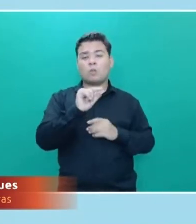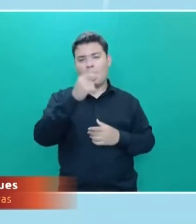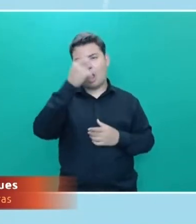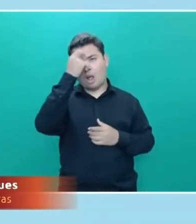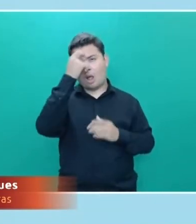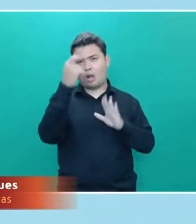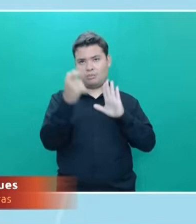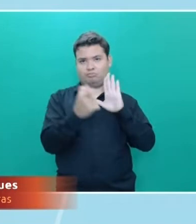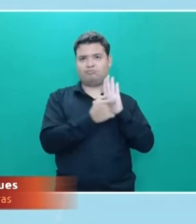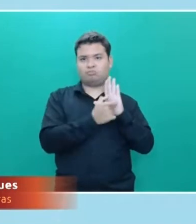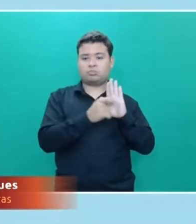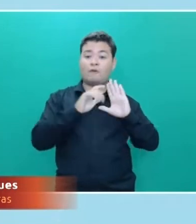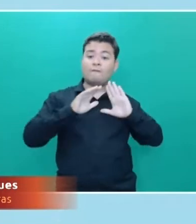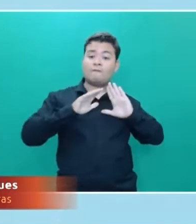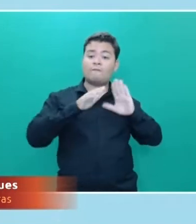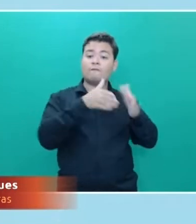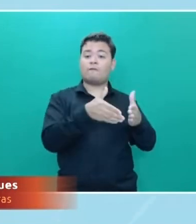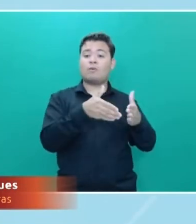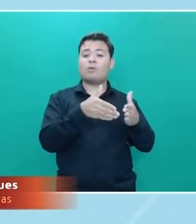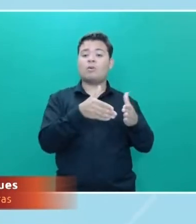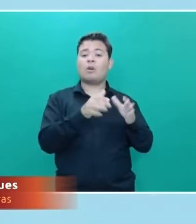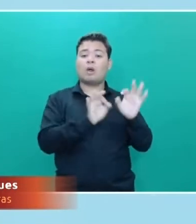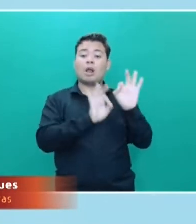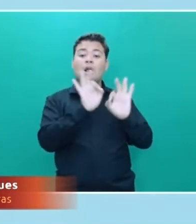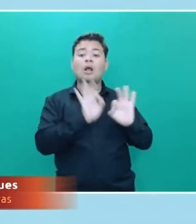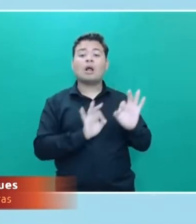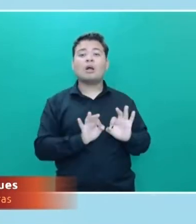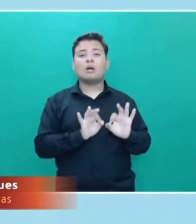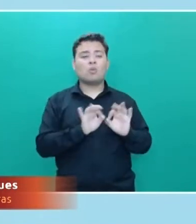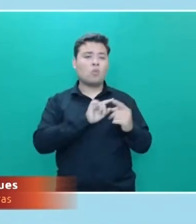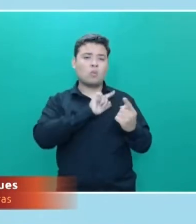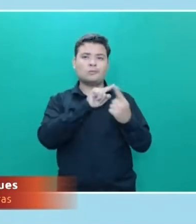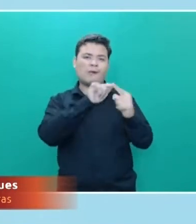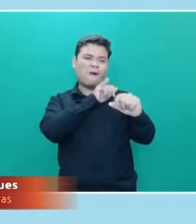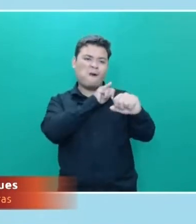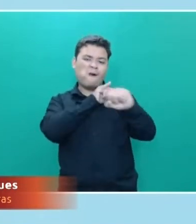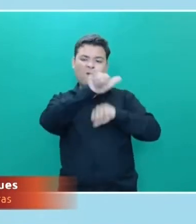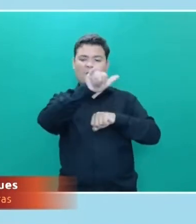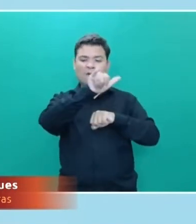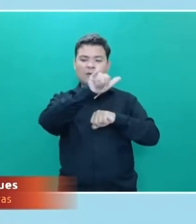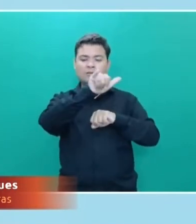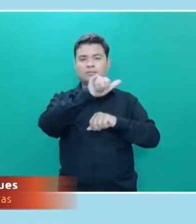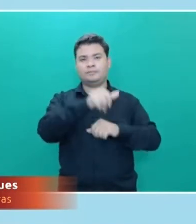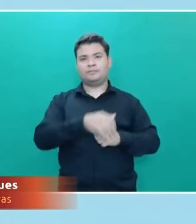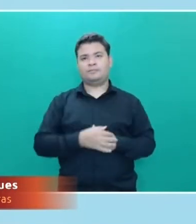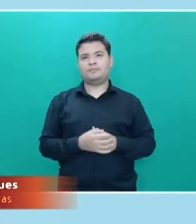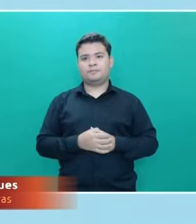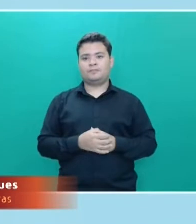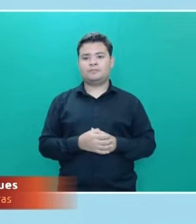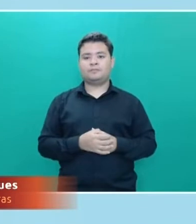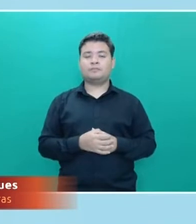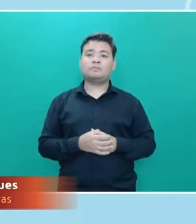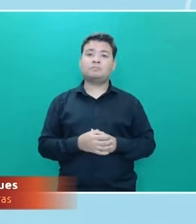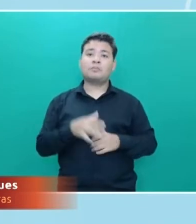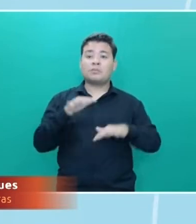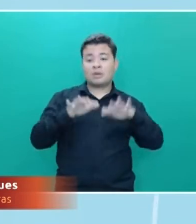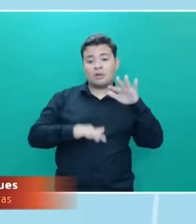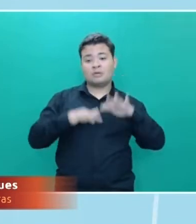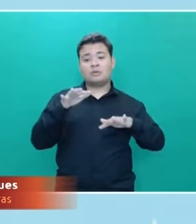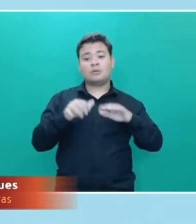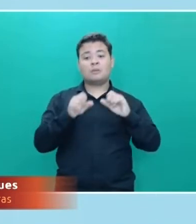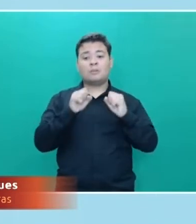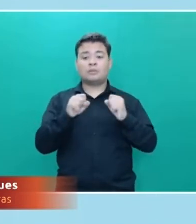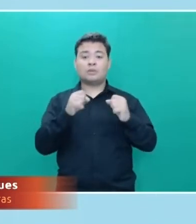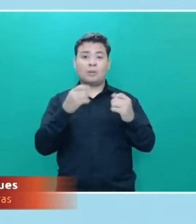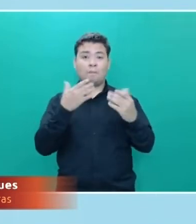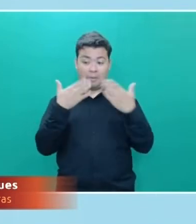justamente para quê? Para enganar, né? Você tem ali, às vezes, você poderia estar falando comigo